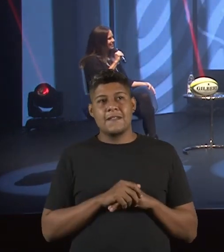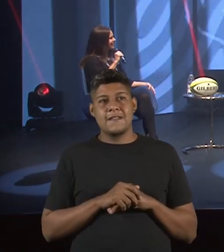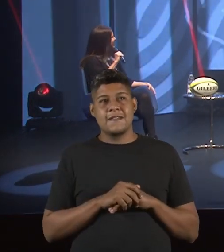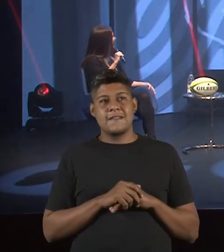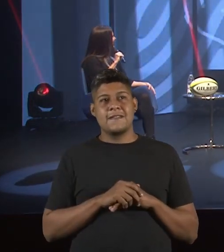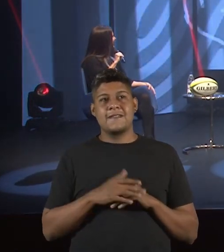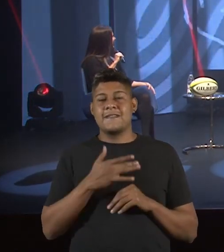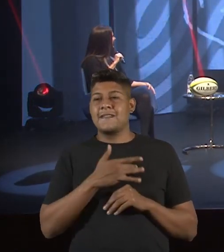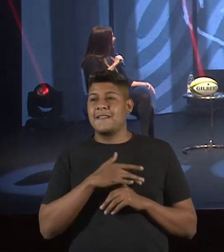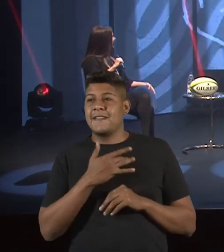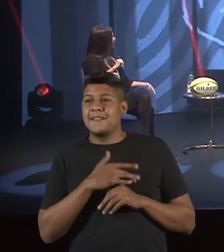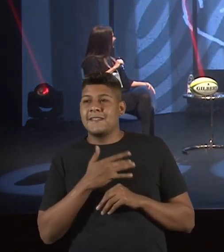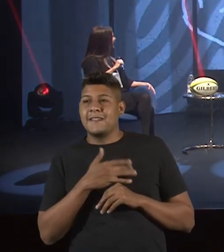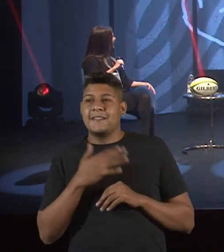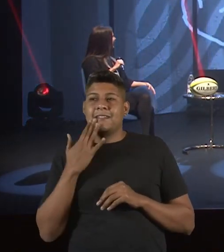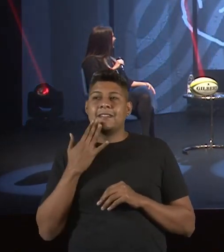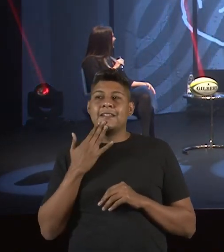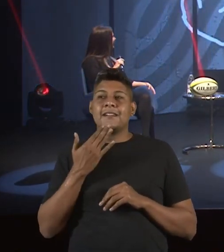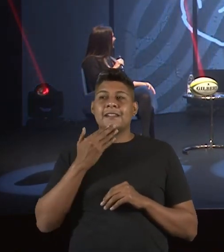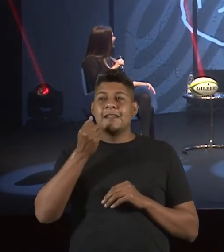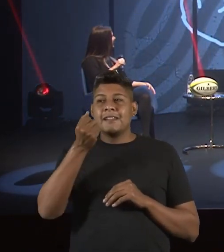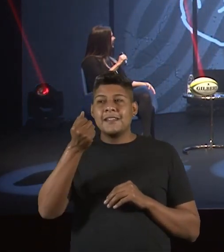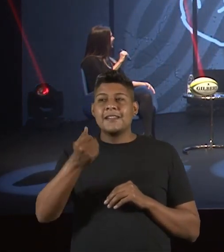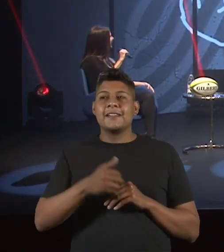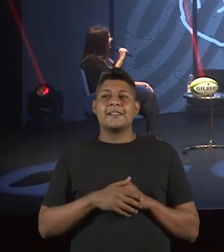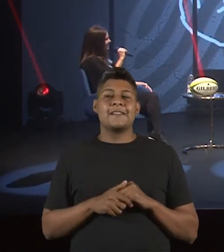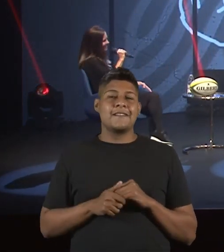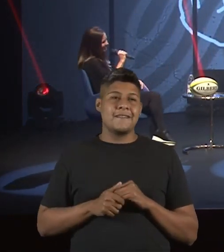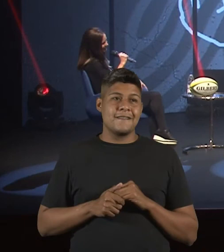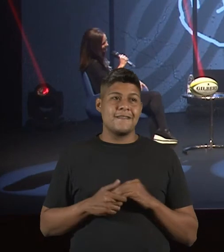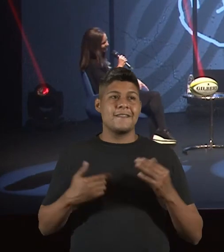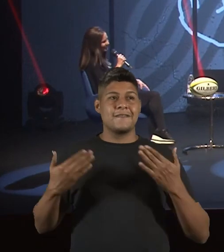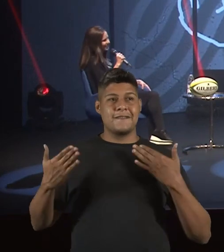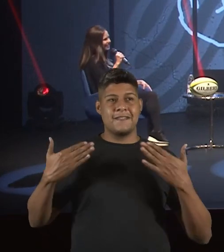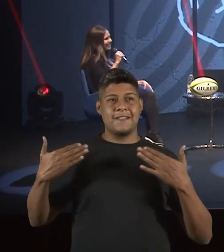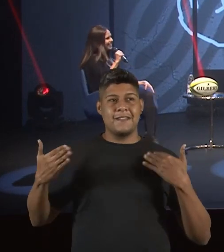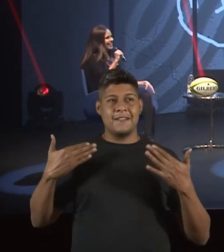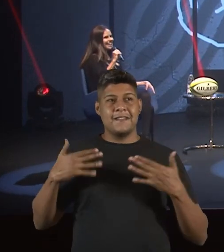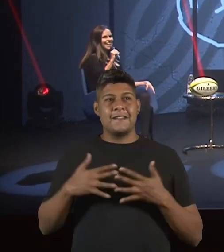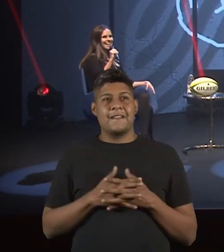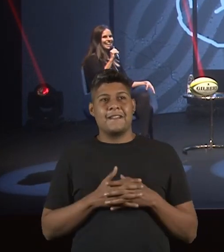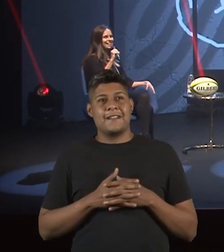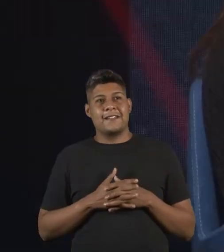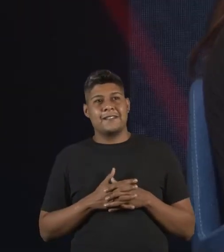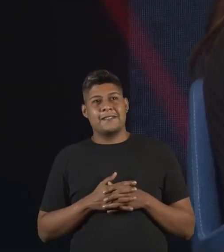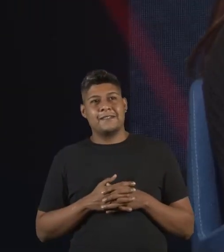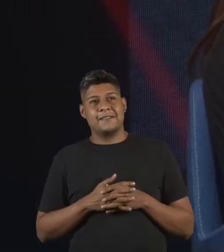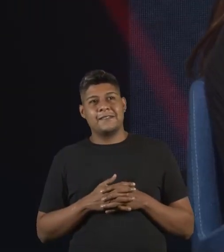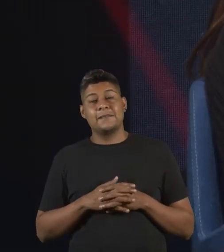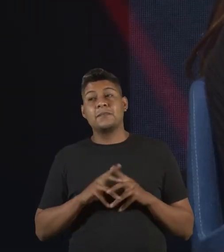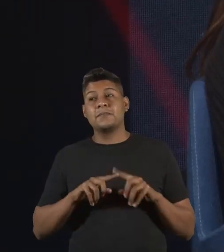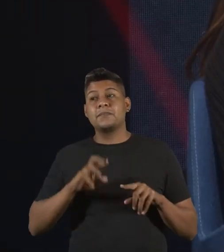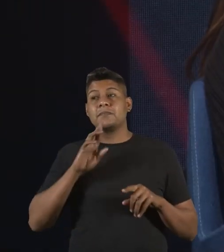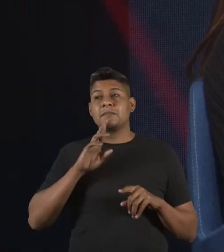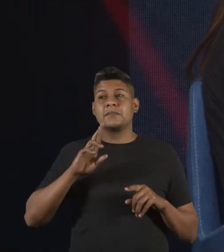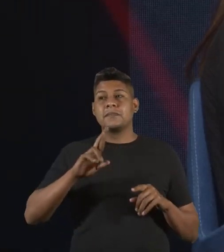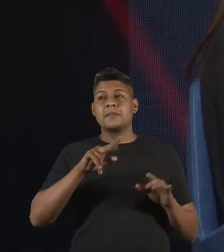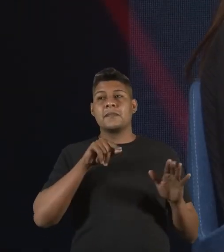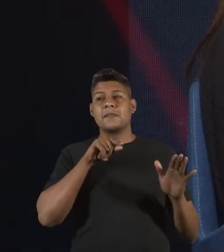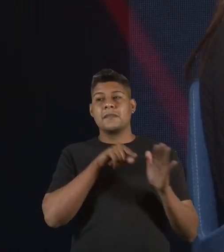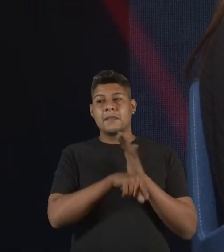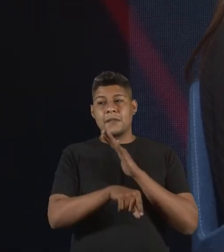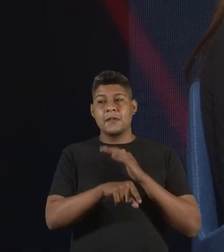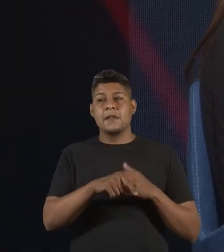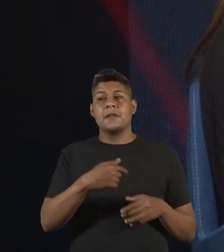Ai, que pena, esses batidores são os melhores. Então, são. Mas, respondendo a sua pergunta,